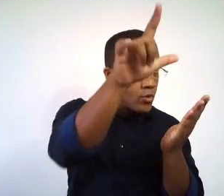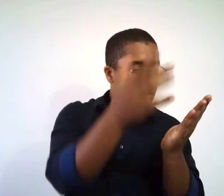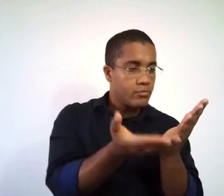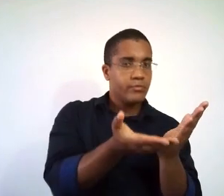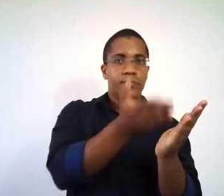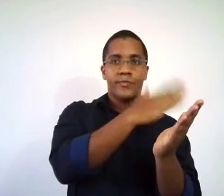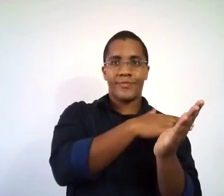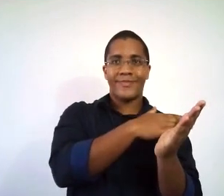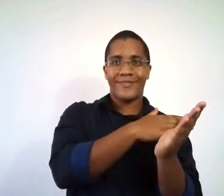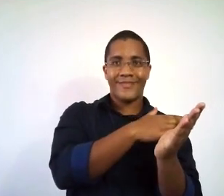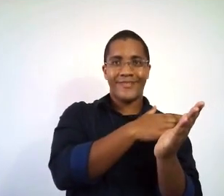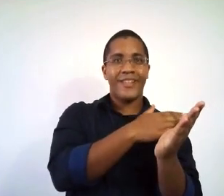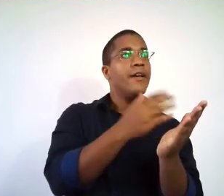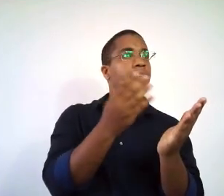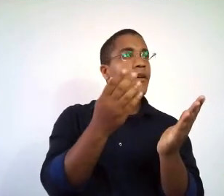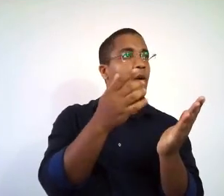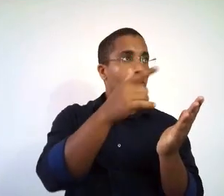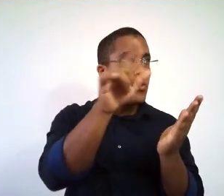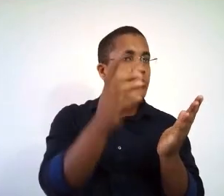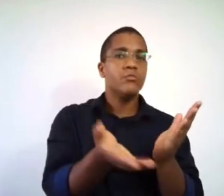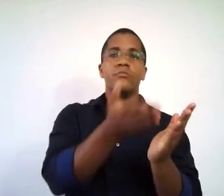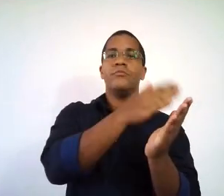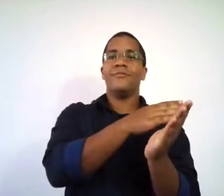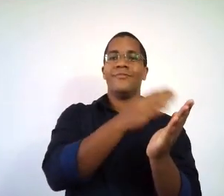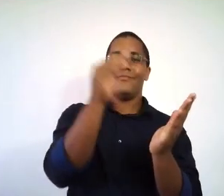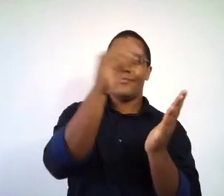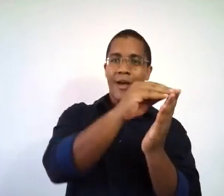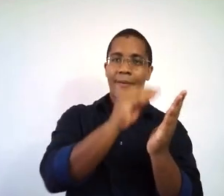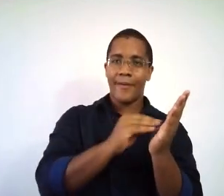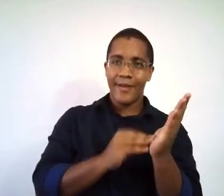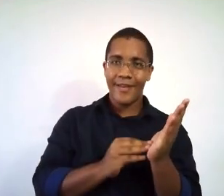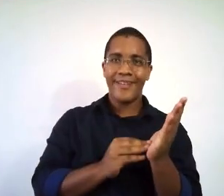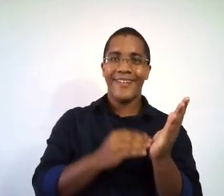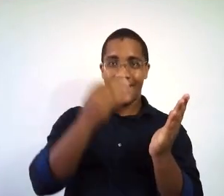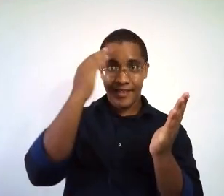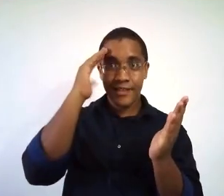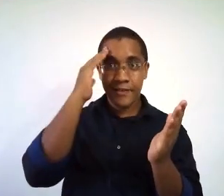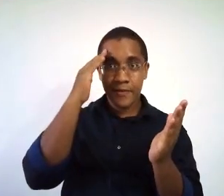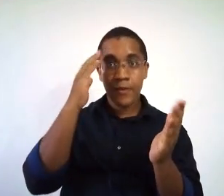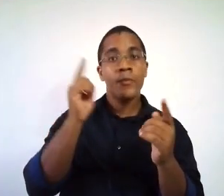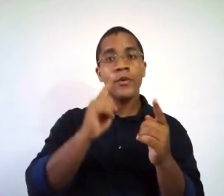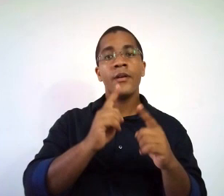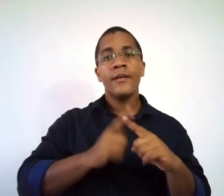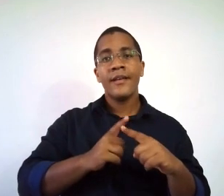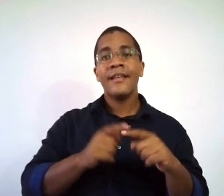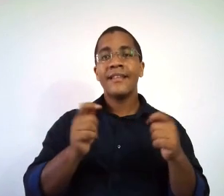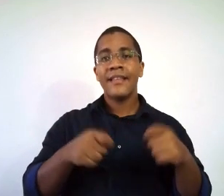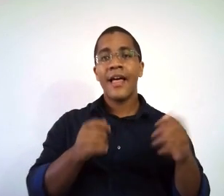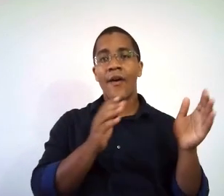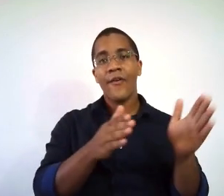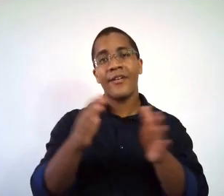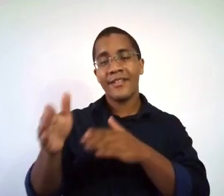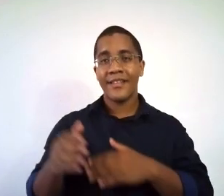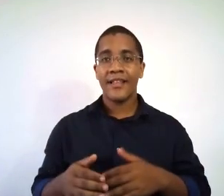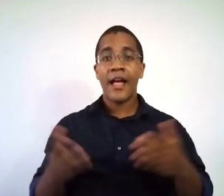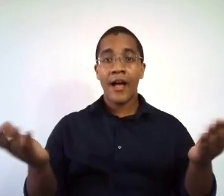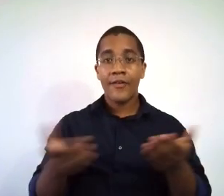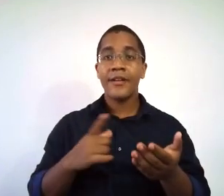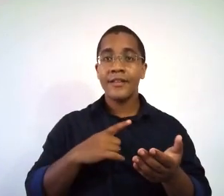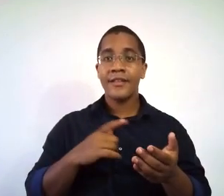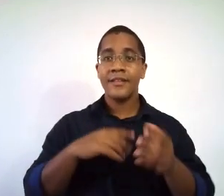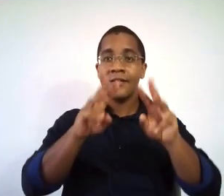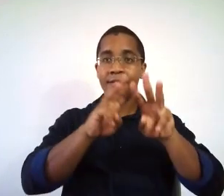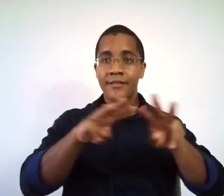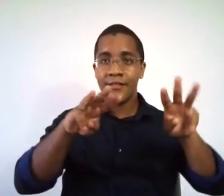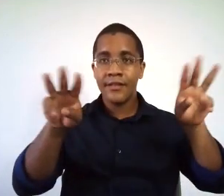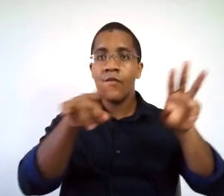organização do seu caderno e uma melhor identificação dos dados que vocês coletaram. Então, nessa imagem, agora a